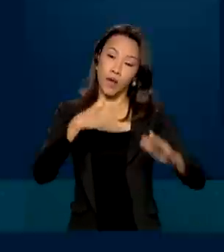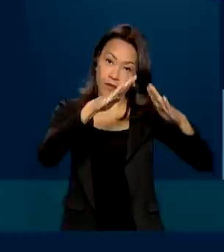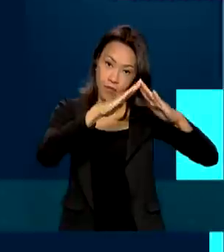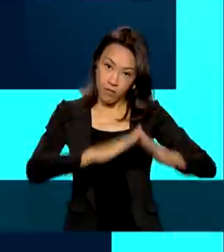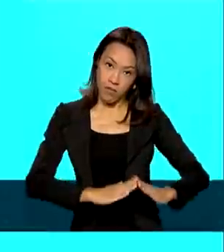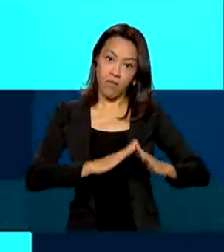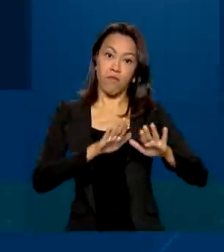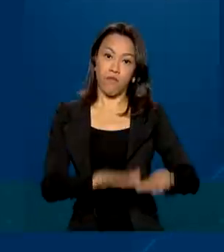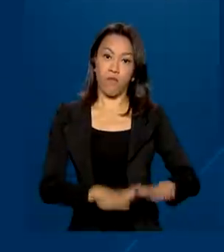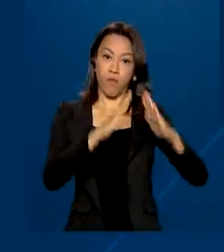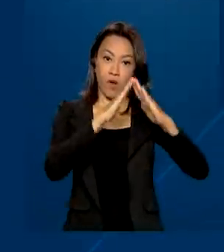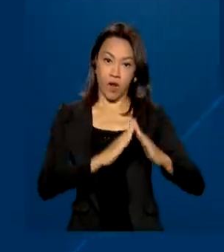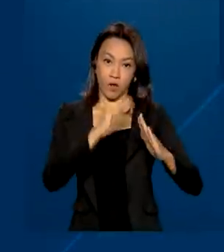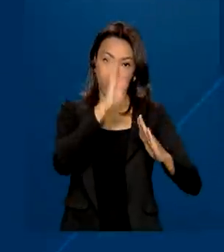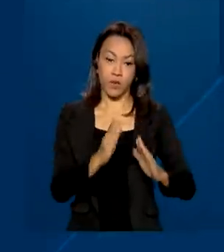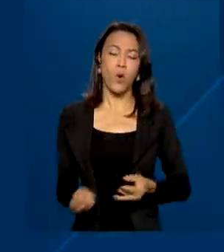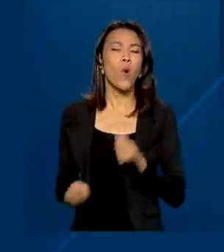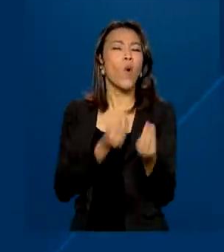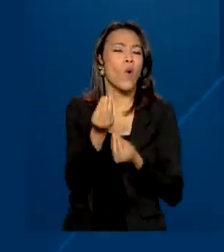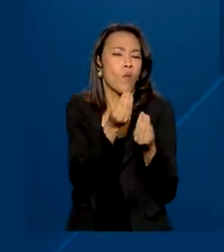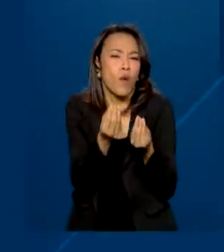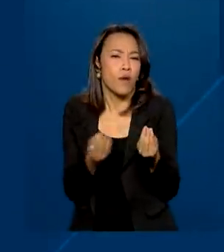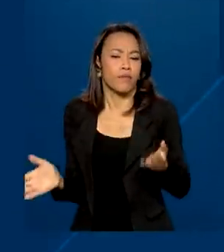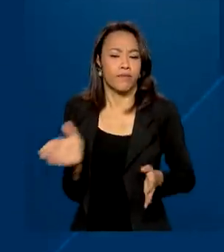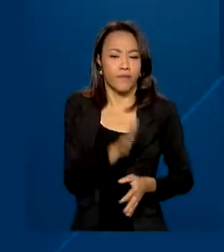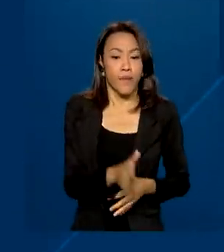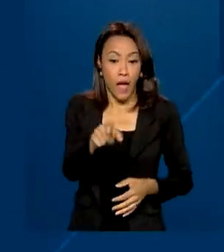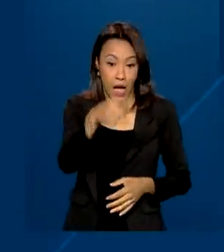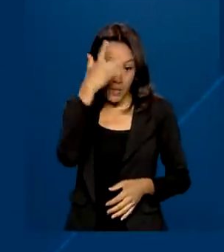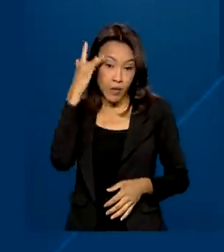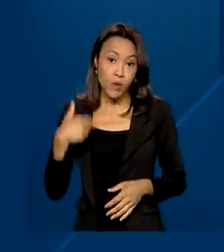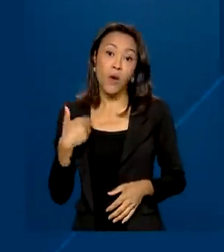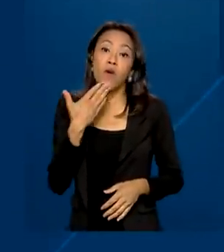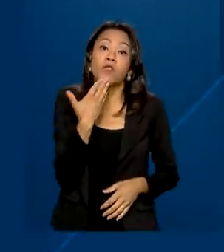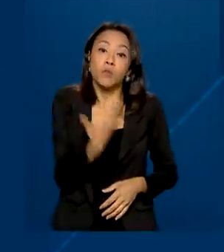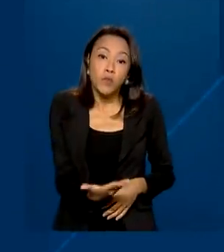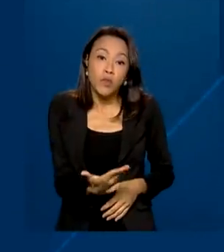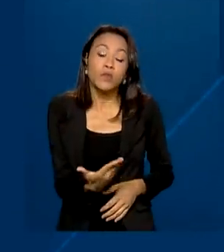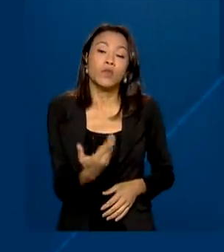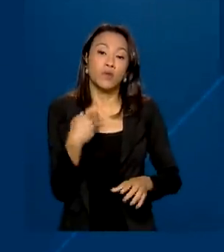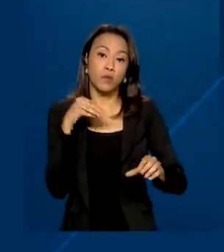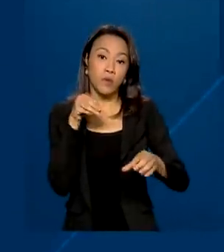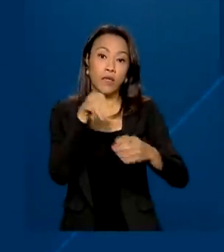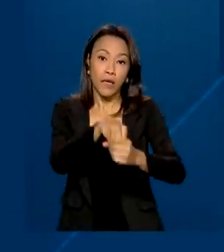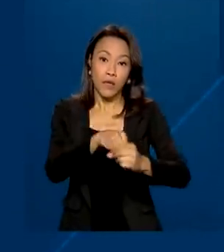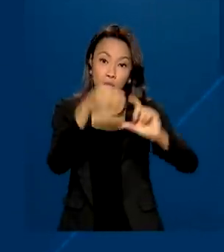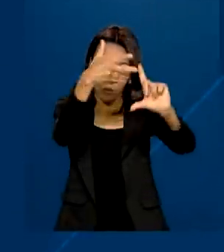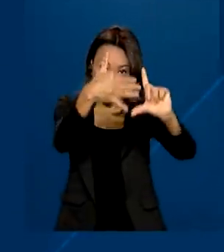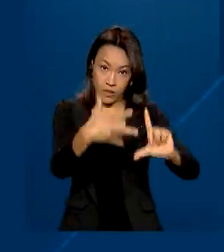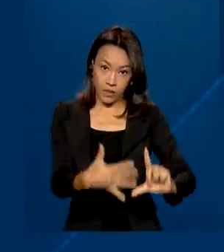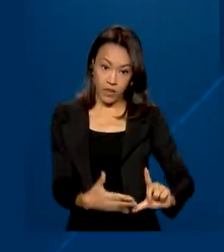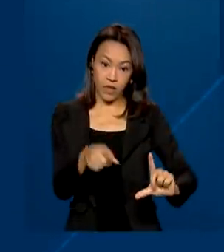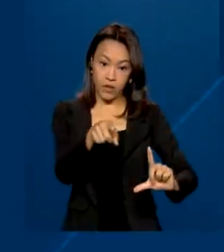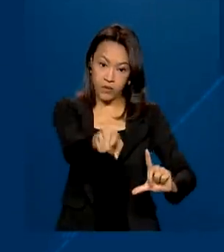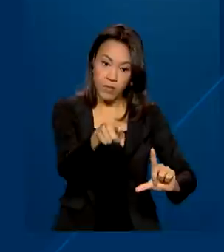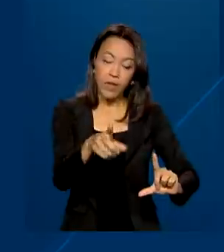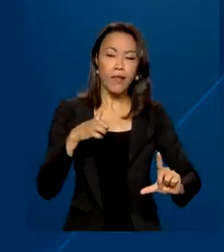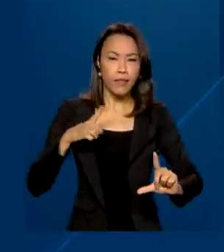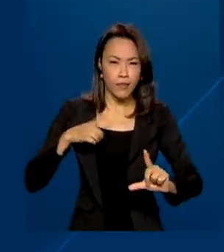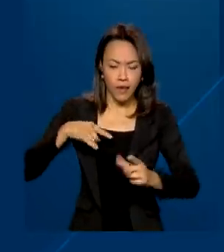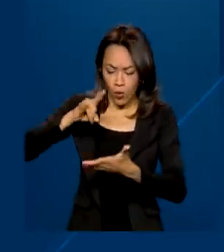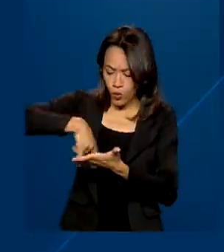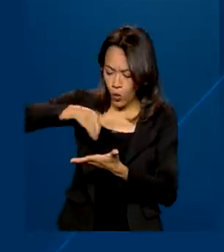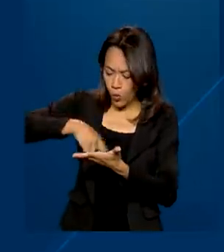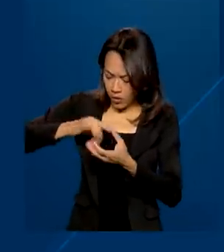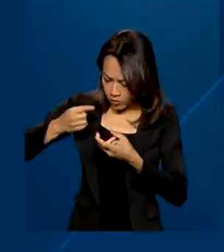residência. Funciona assim. A partir do momento que o migrante faz o pedido de residência no Sistema Migrante Web, estando com a documentação